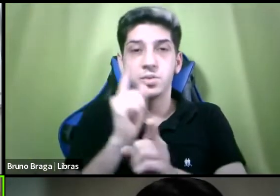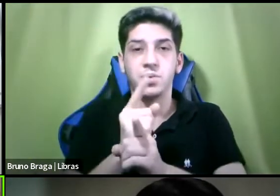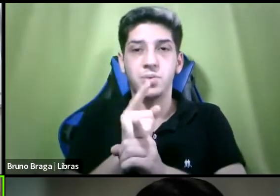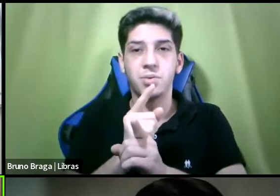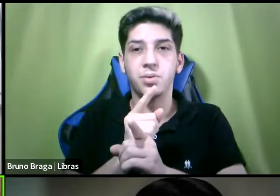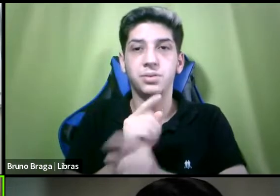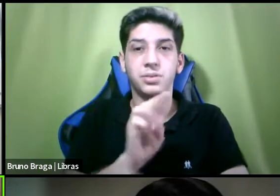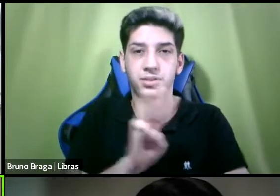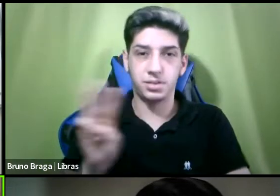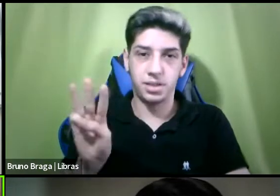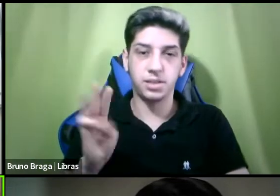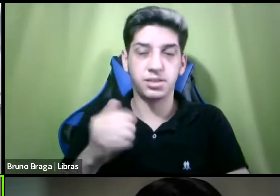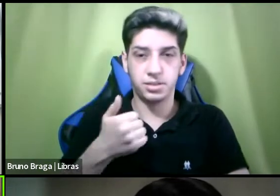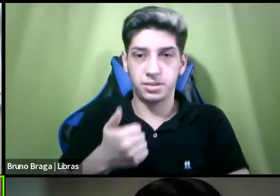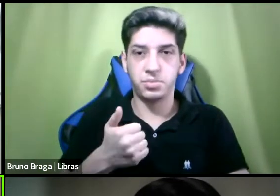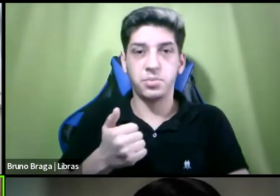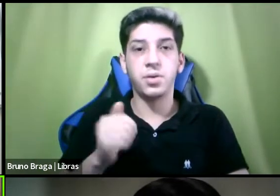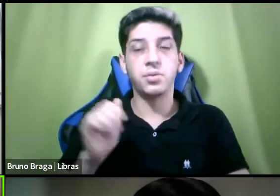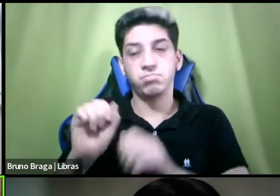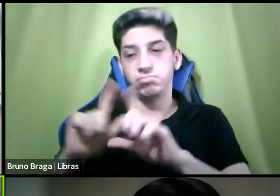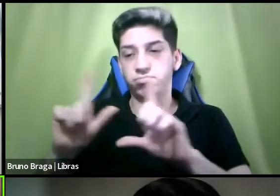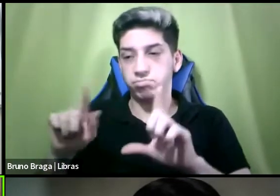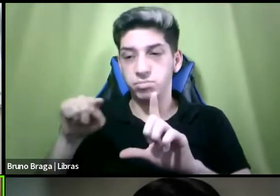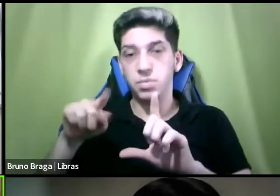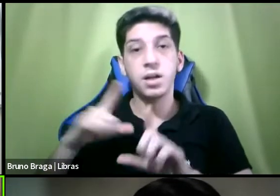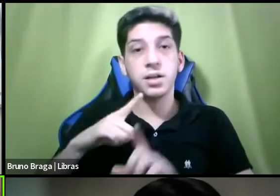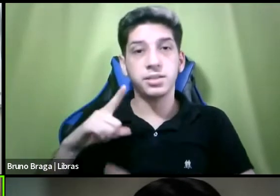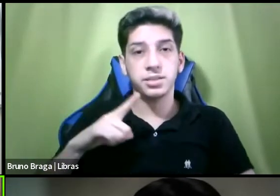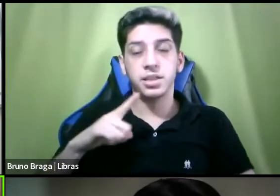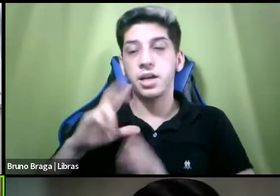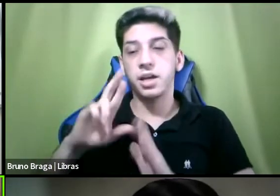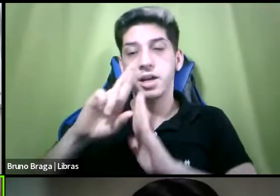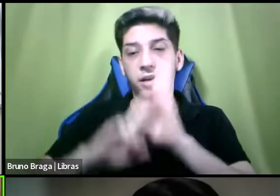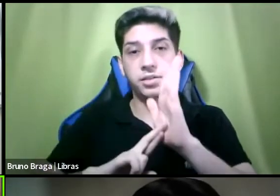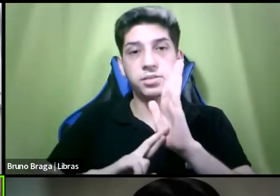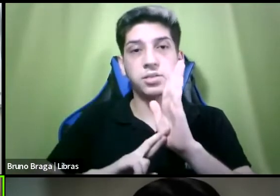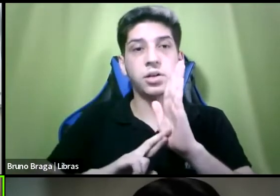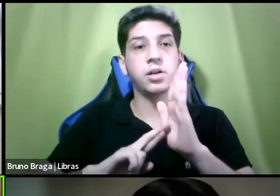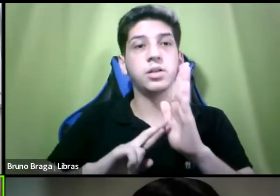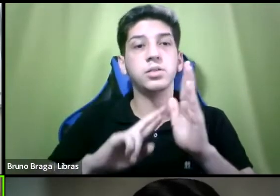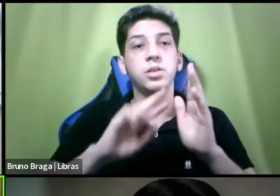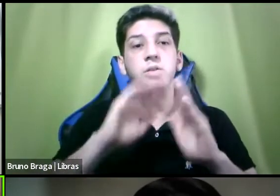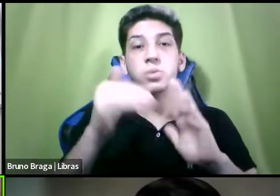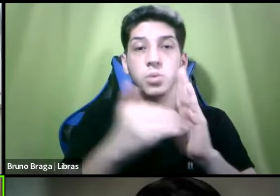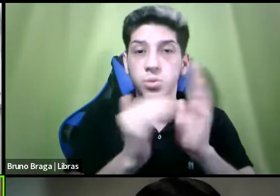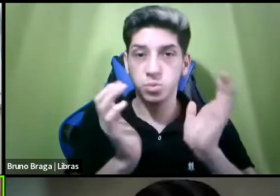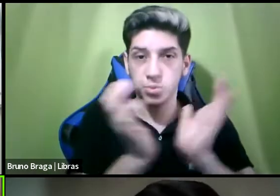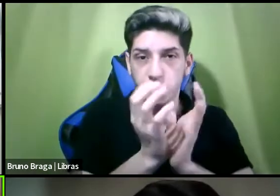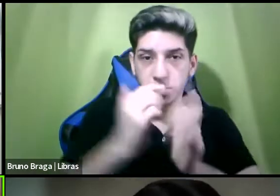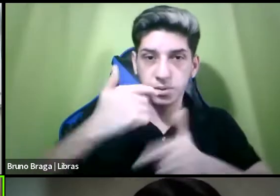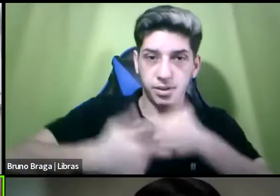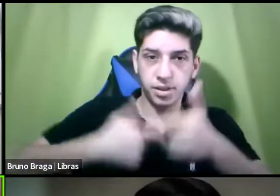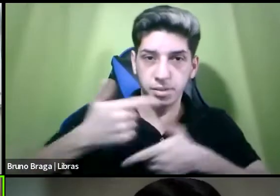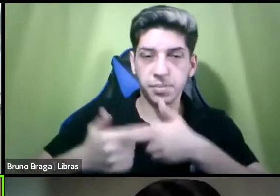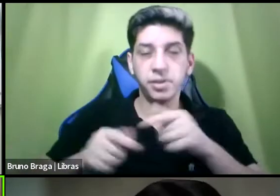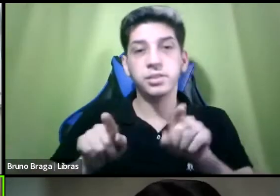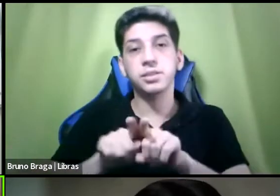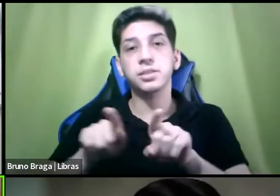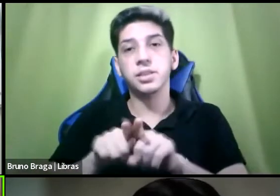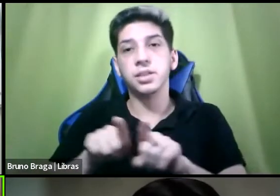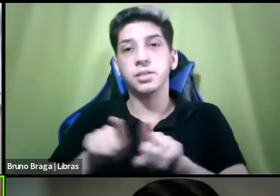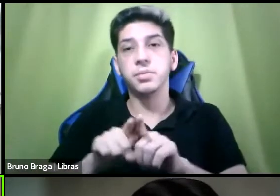no site lá nós temos esse relatório de todo o grupo de trabalho também é